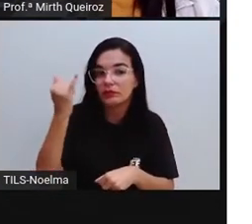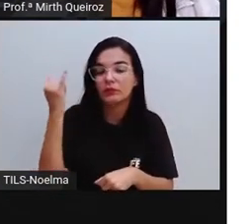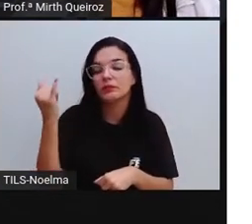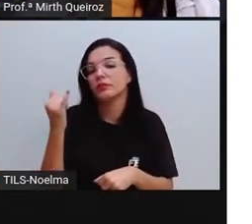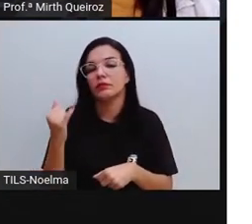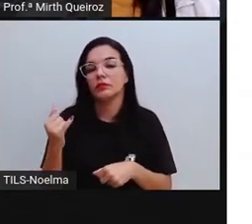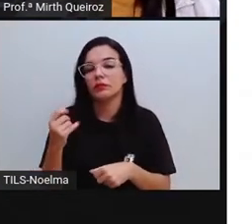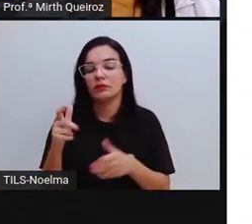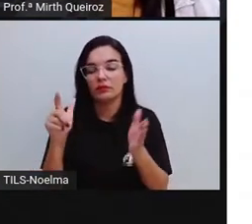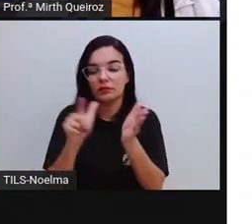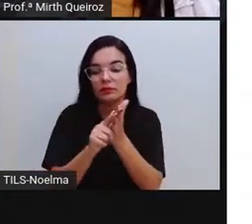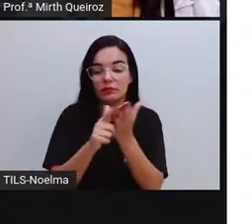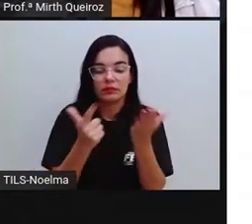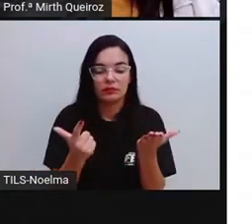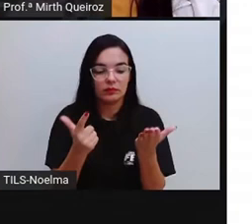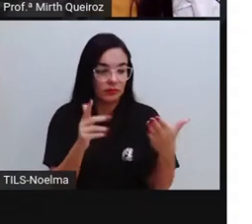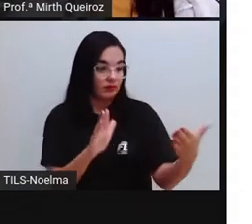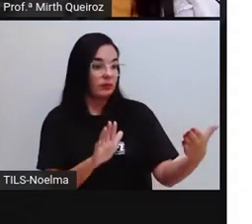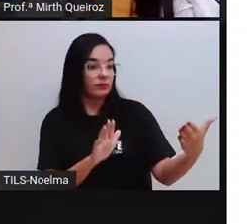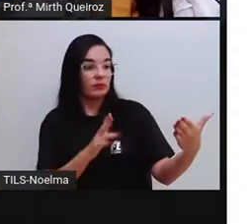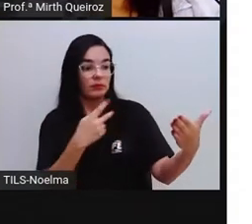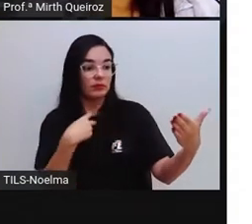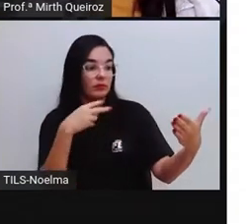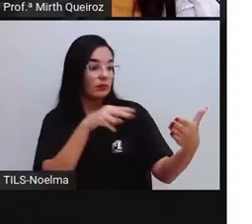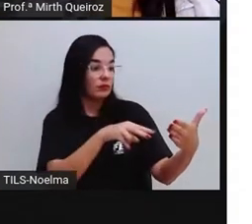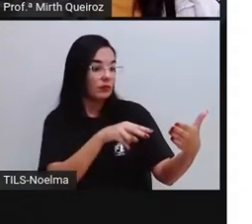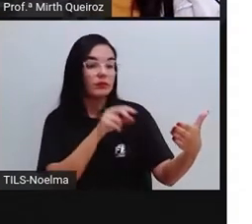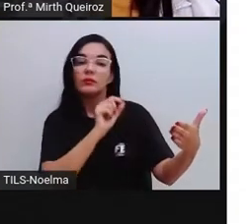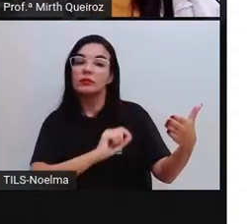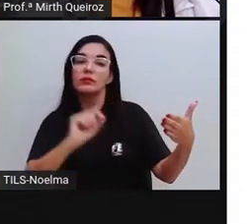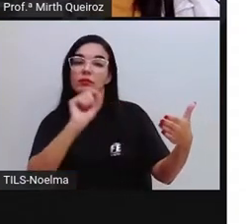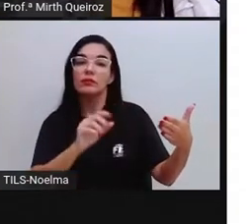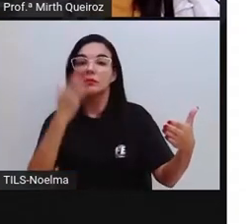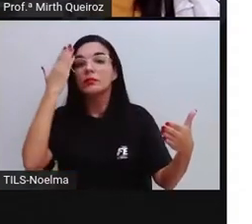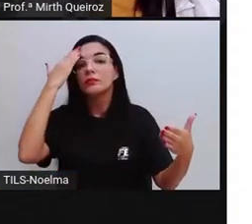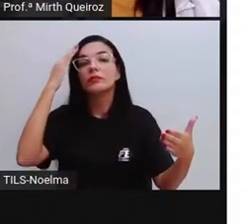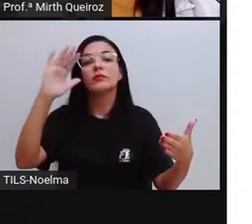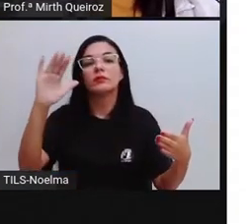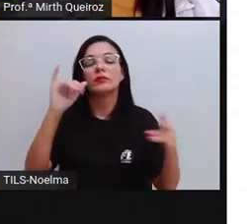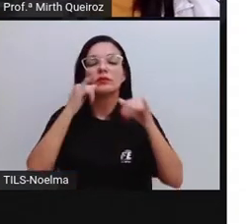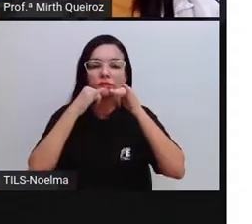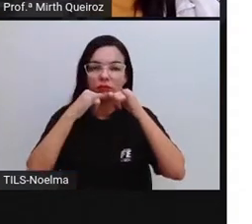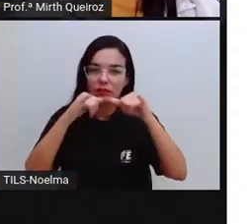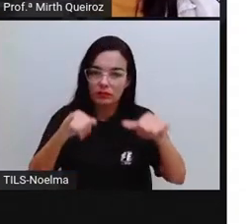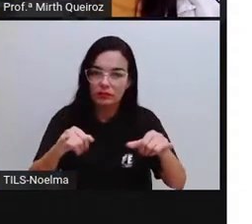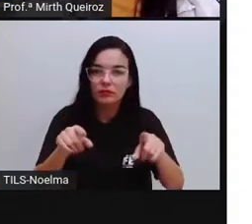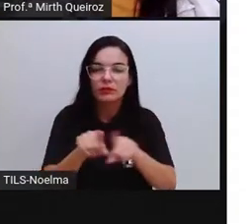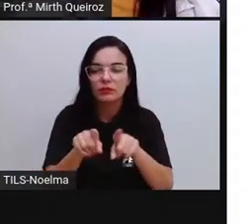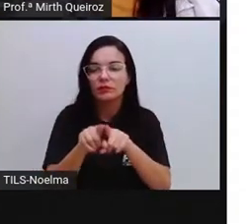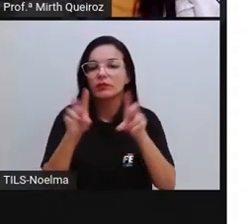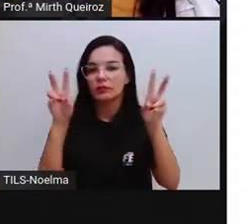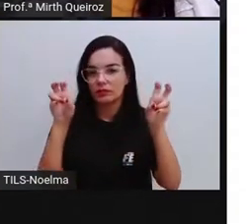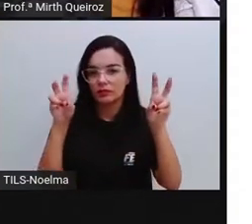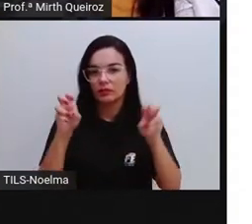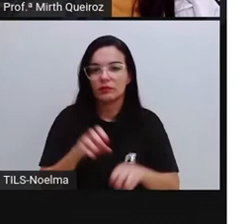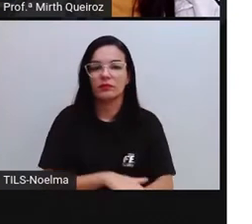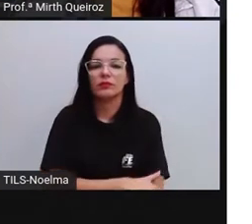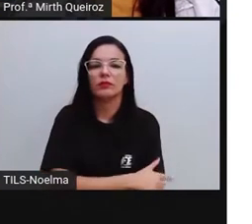A notícia que tem maior relevância aí vai ser utilizado o título dela como manchete.